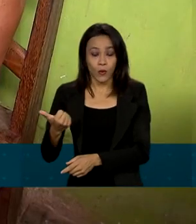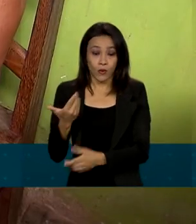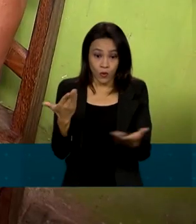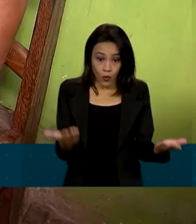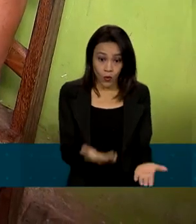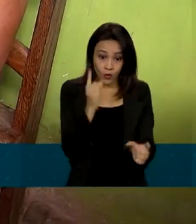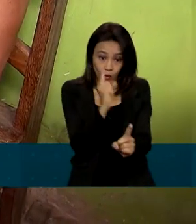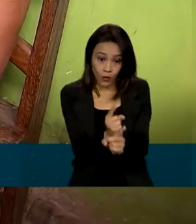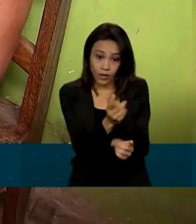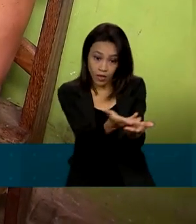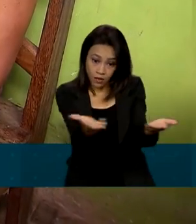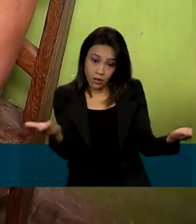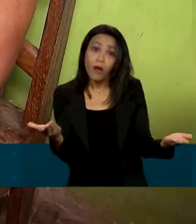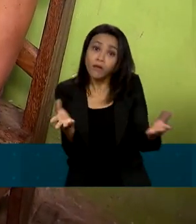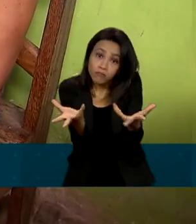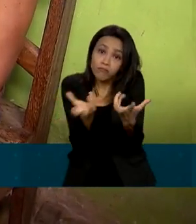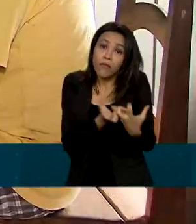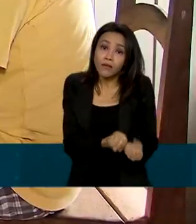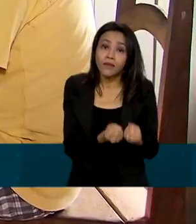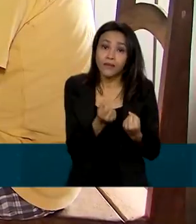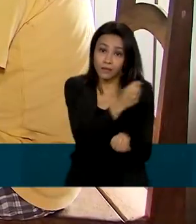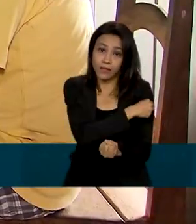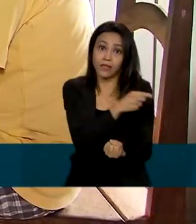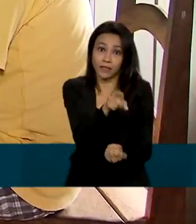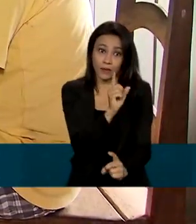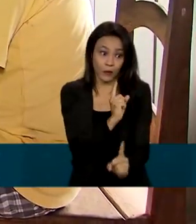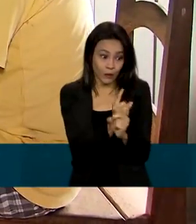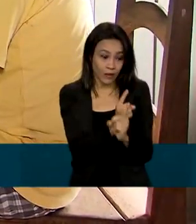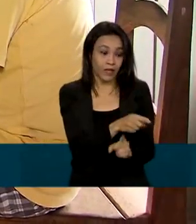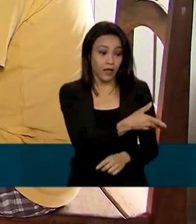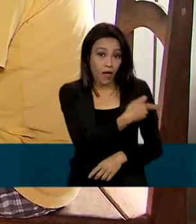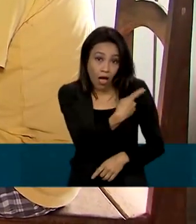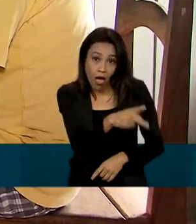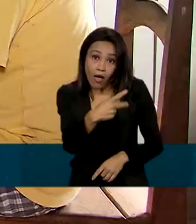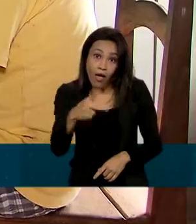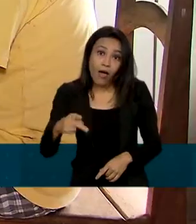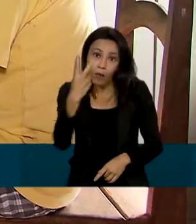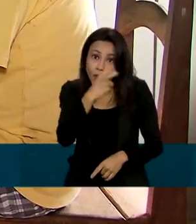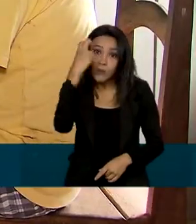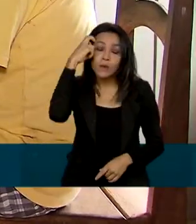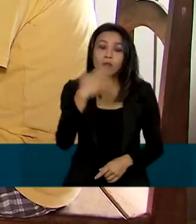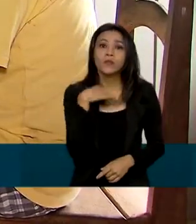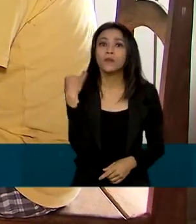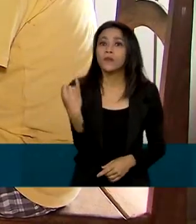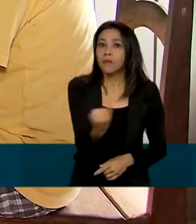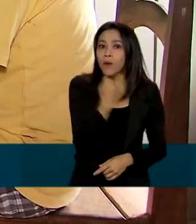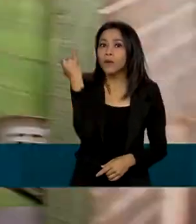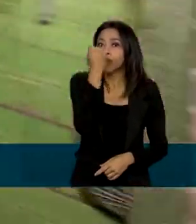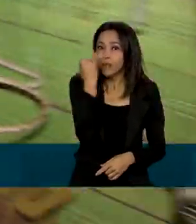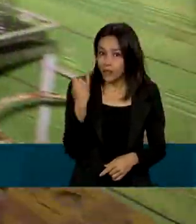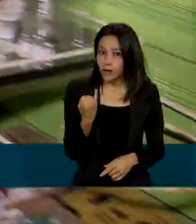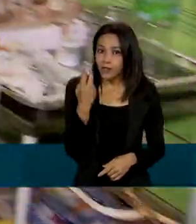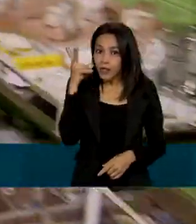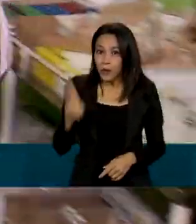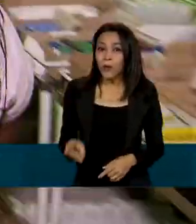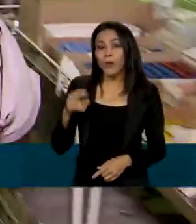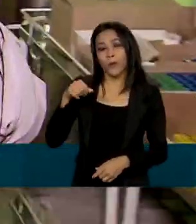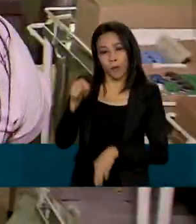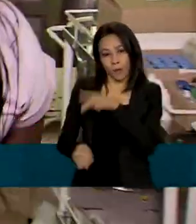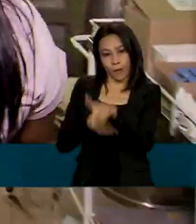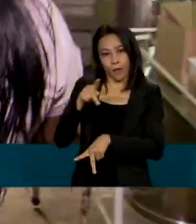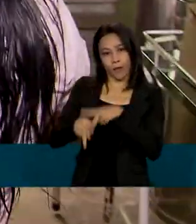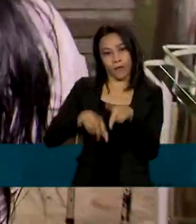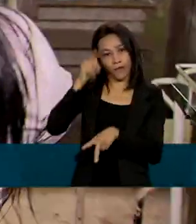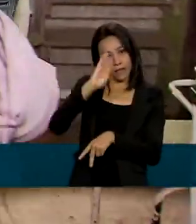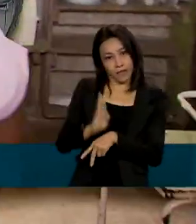aderente à vacinação, o que é uma cultura muito importante do povo brasileiro, porque nós sabemos que